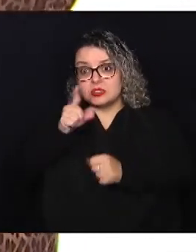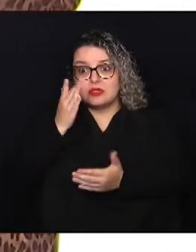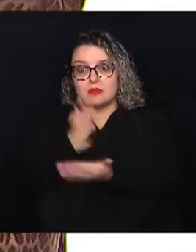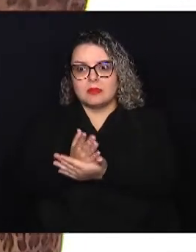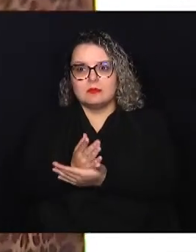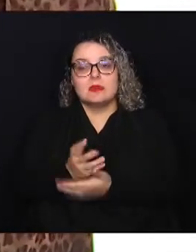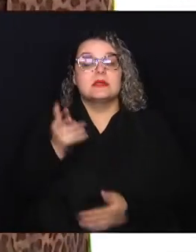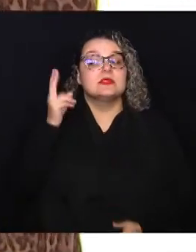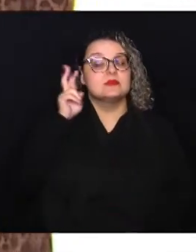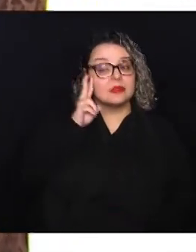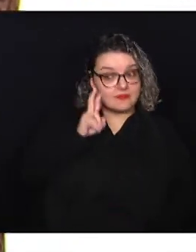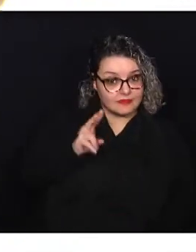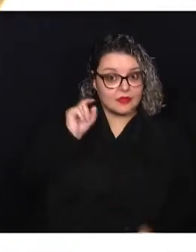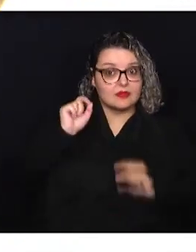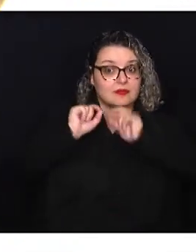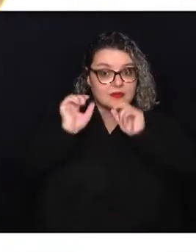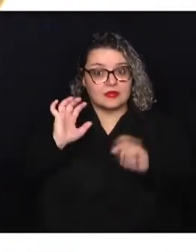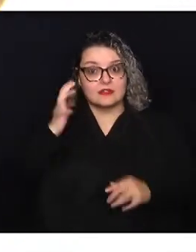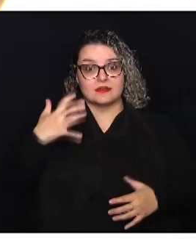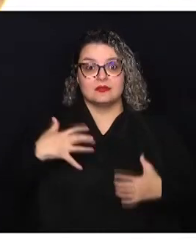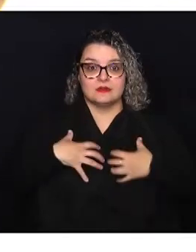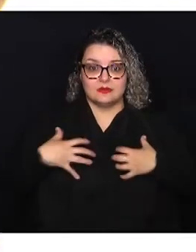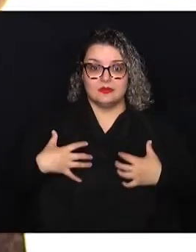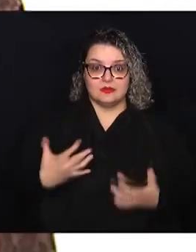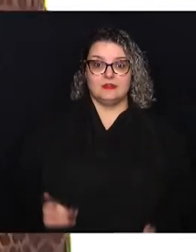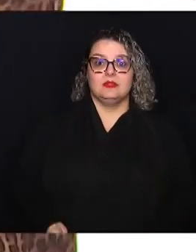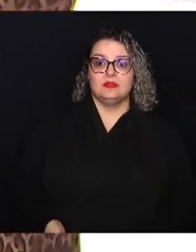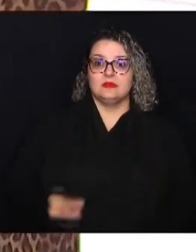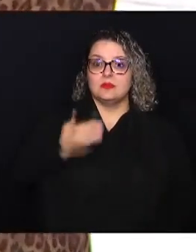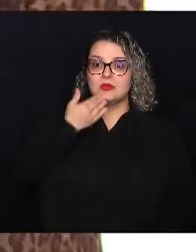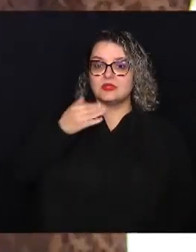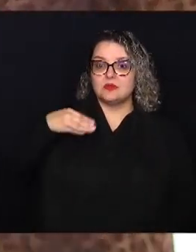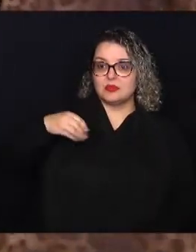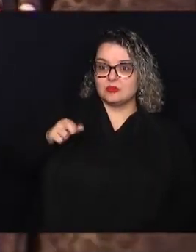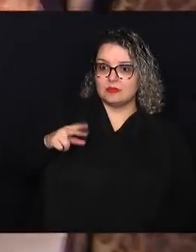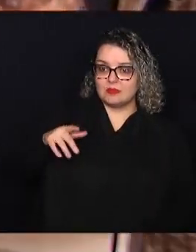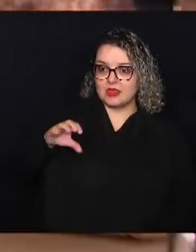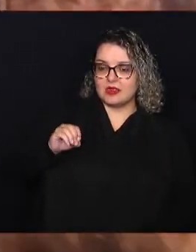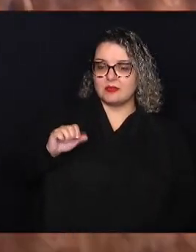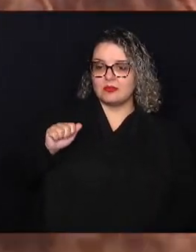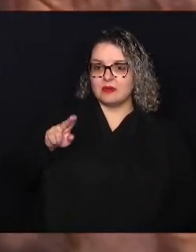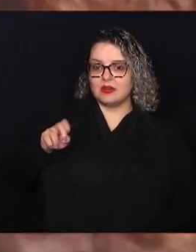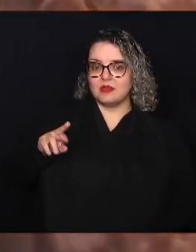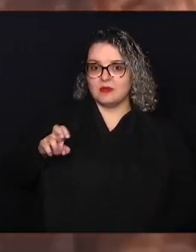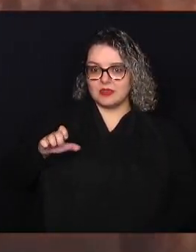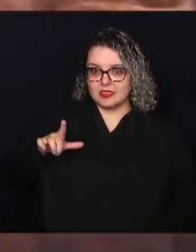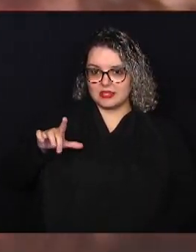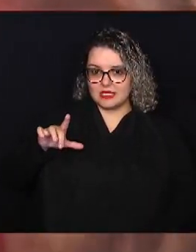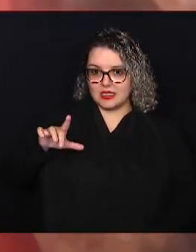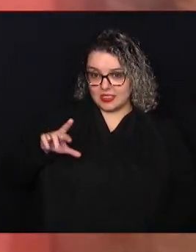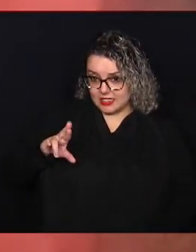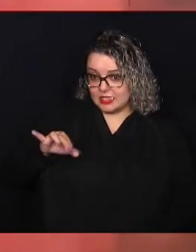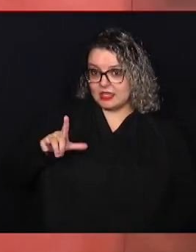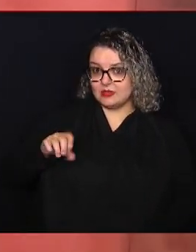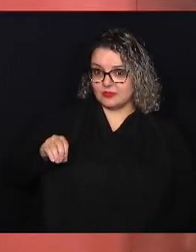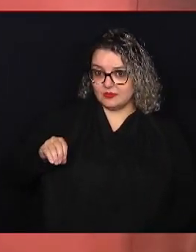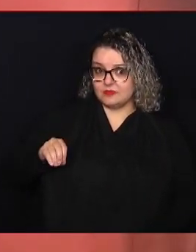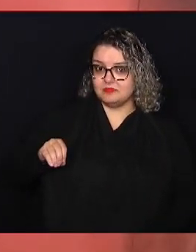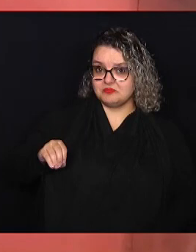vai ver o que está acontecendo com o pulmão dela. Bom, pedi então para o Marco Aurélio mostrar mais uma vez. Olha só a diferença, uma coisa